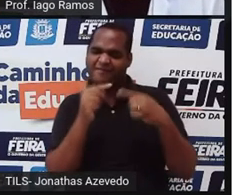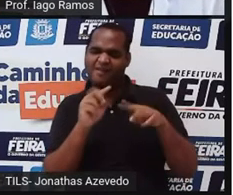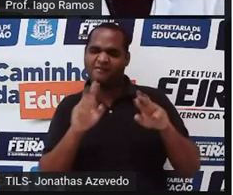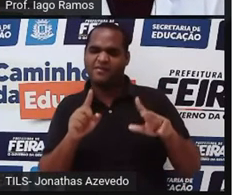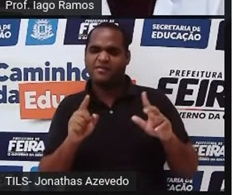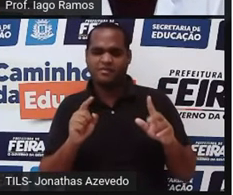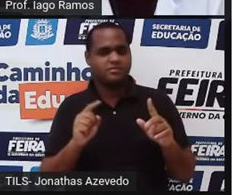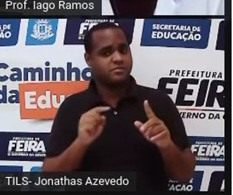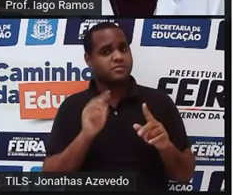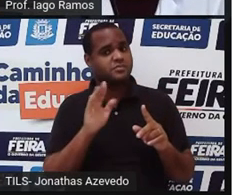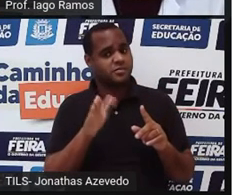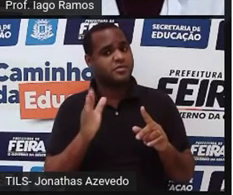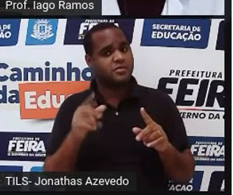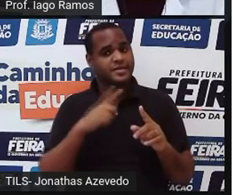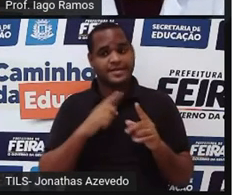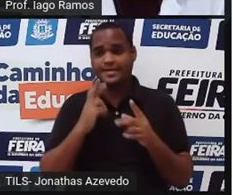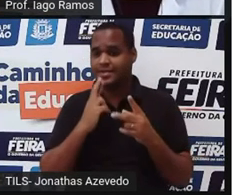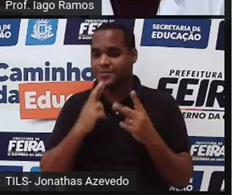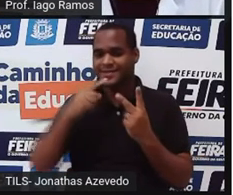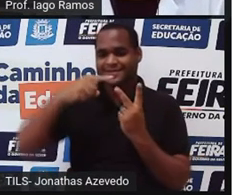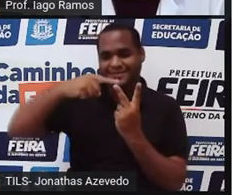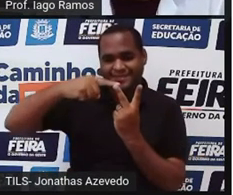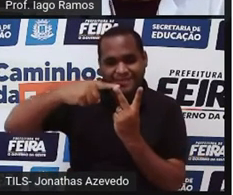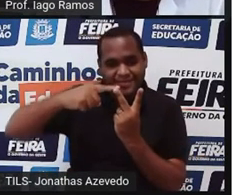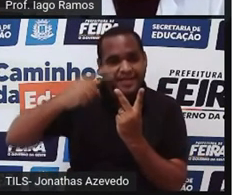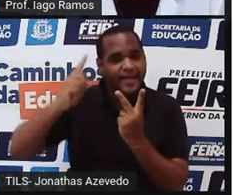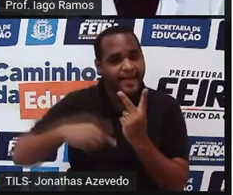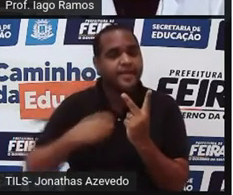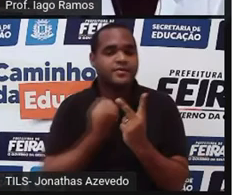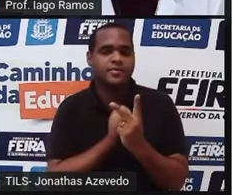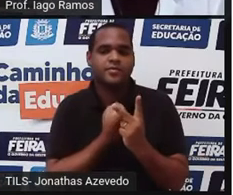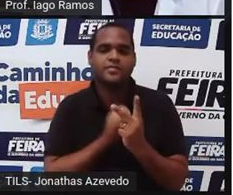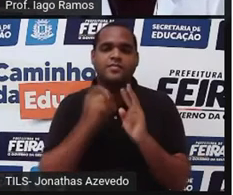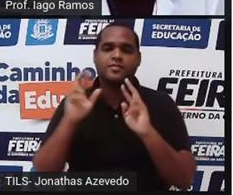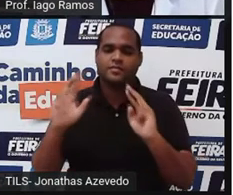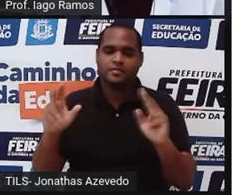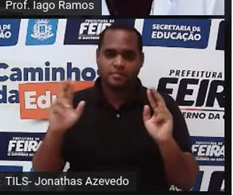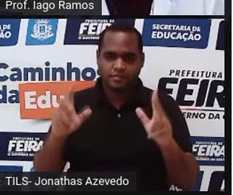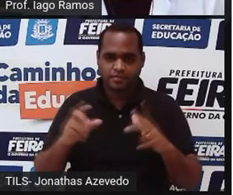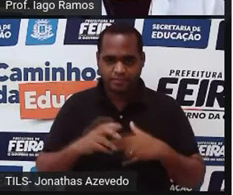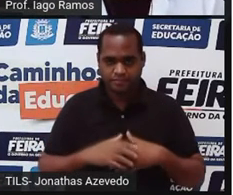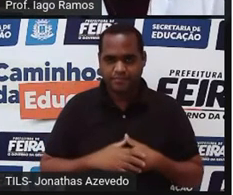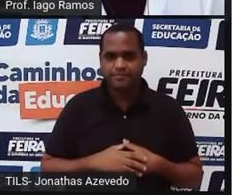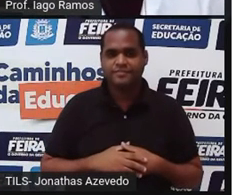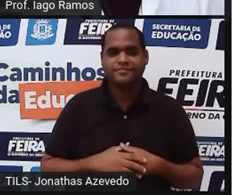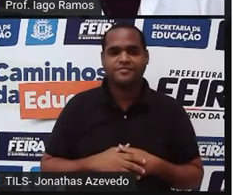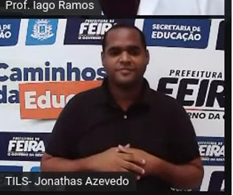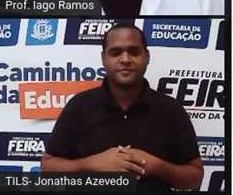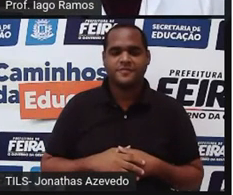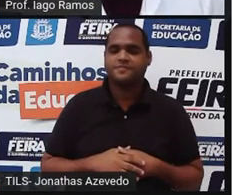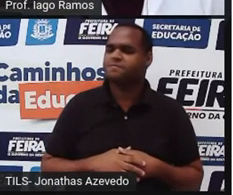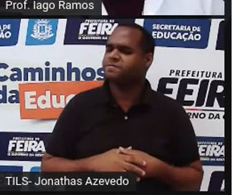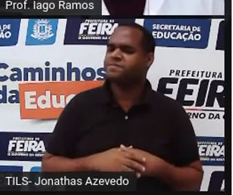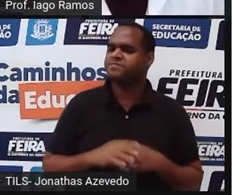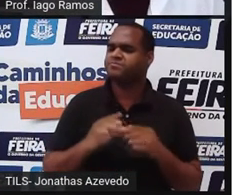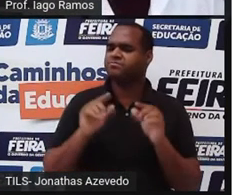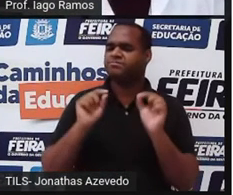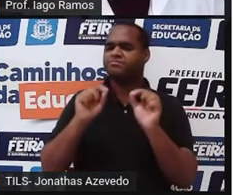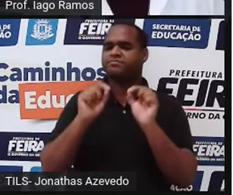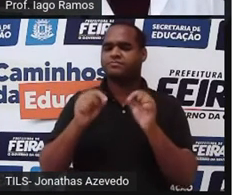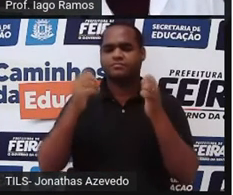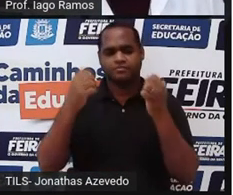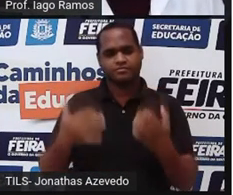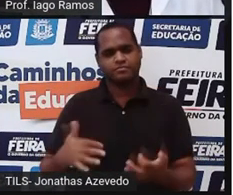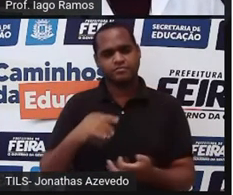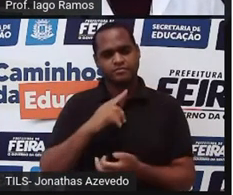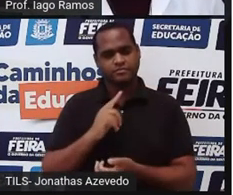Possivelmente é porque o resultado dessa raiz quadrada é um número irracional. Certo? E esses números